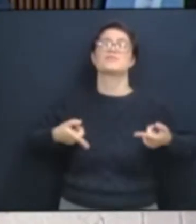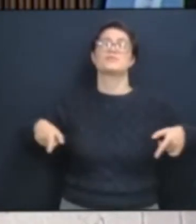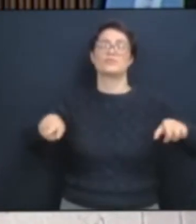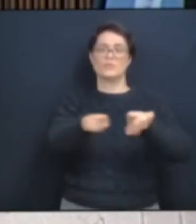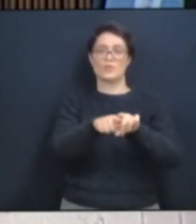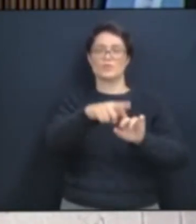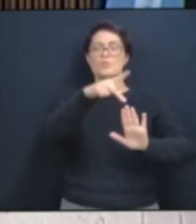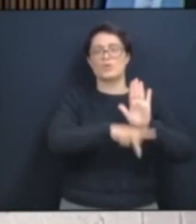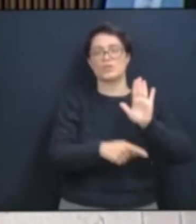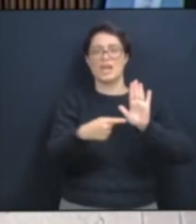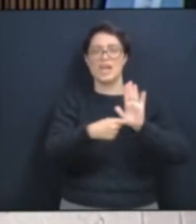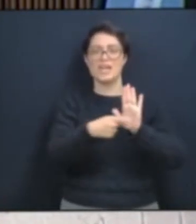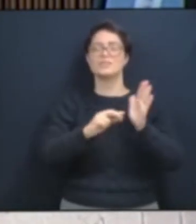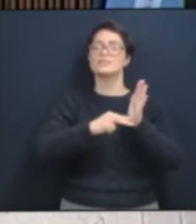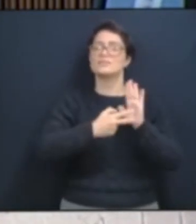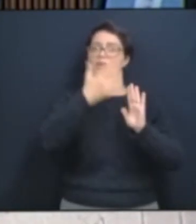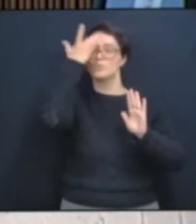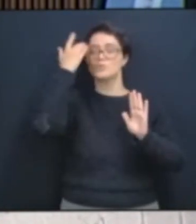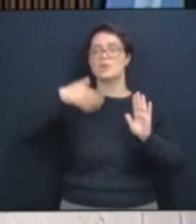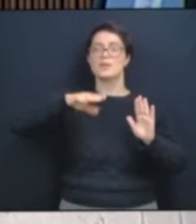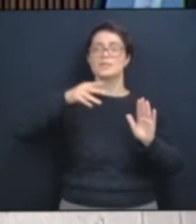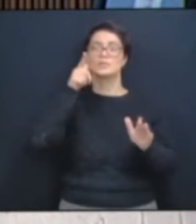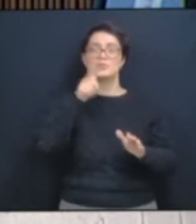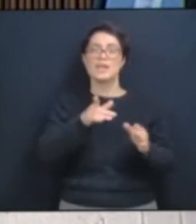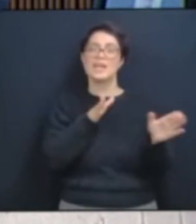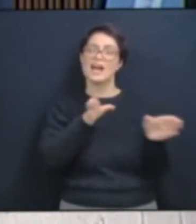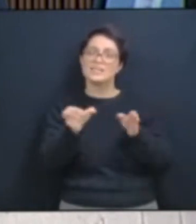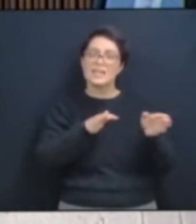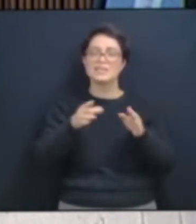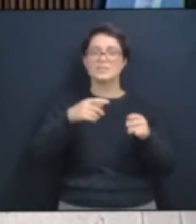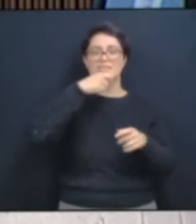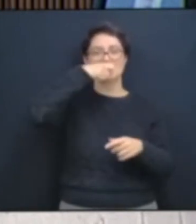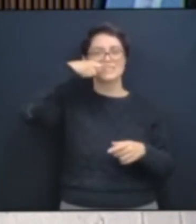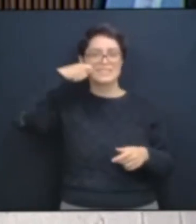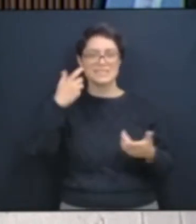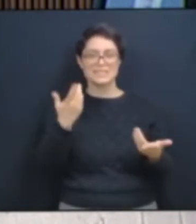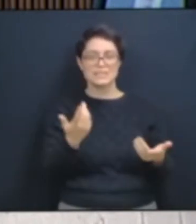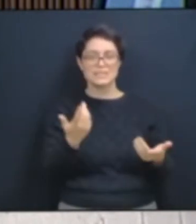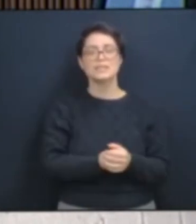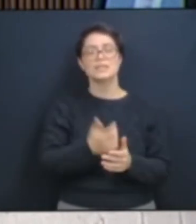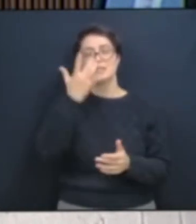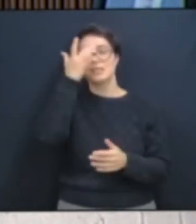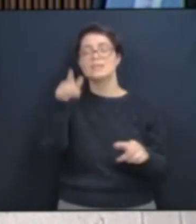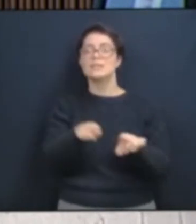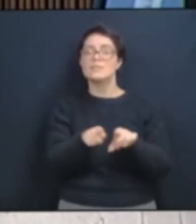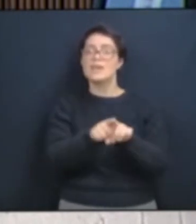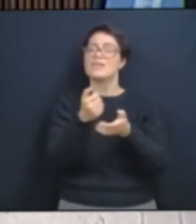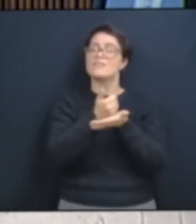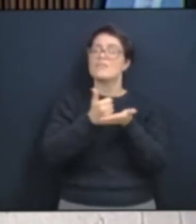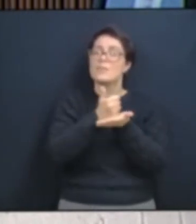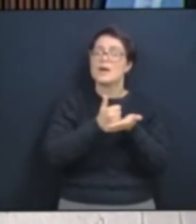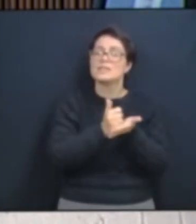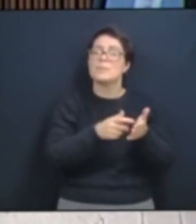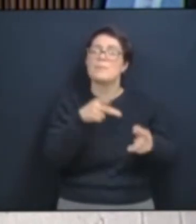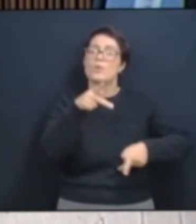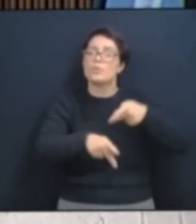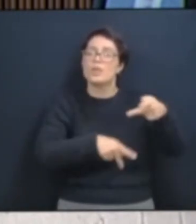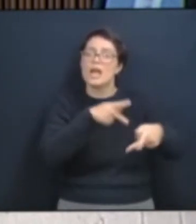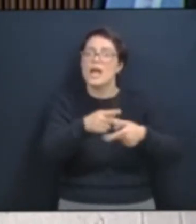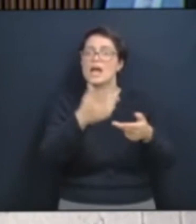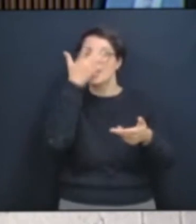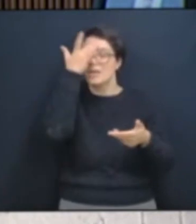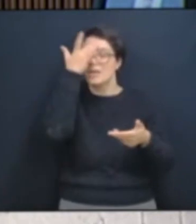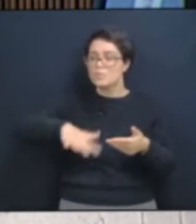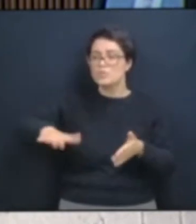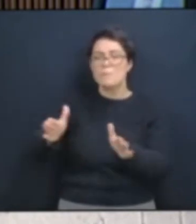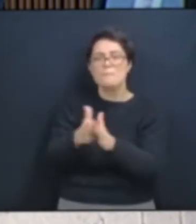à higiene bucal. Ver a farmácia popular voltar e aqueles pobres, aqueles excluídos, terem acesso a medicamento.